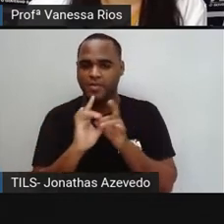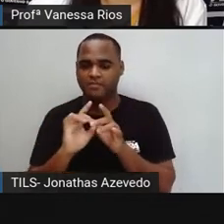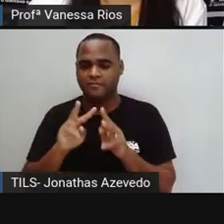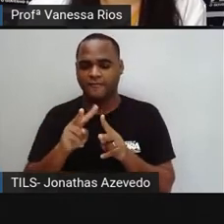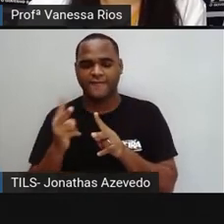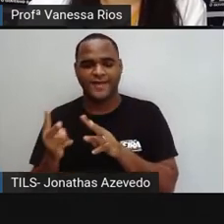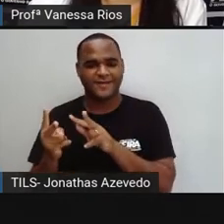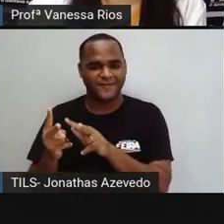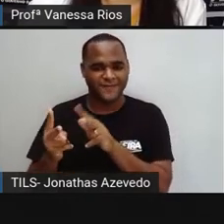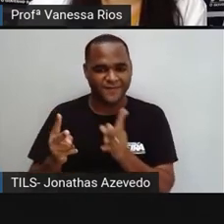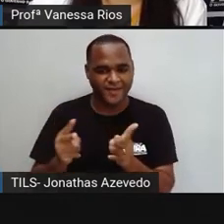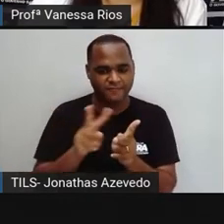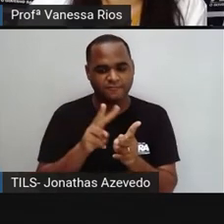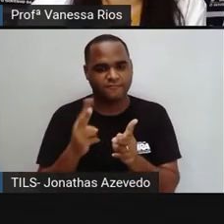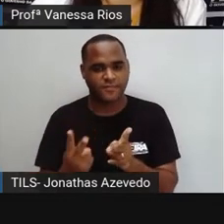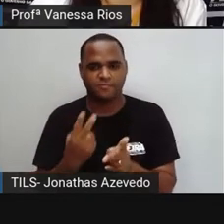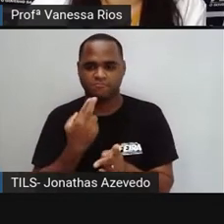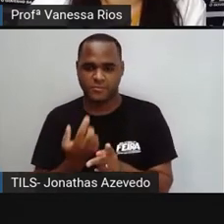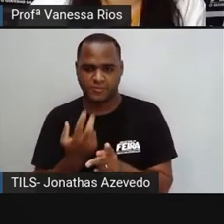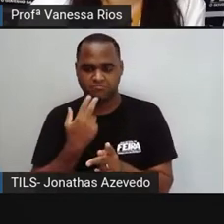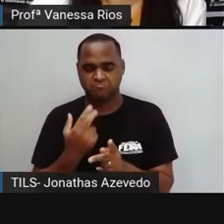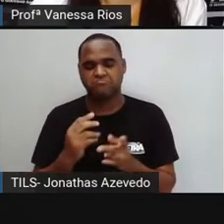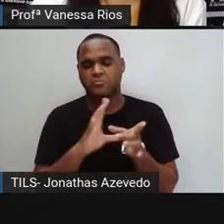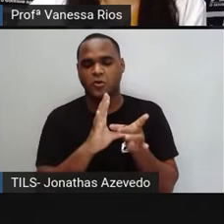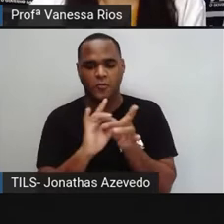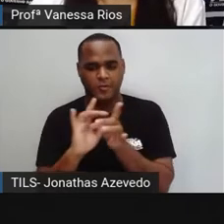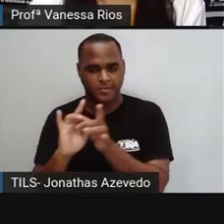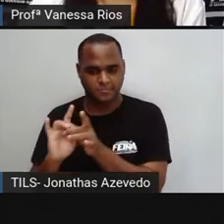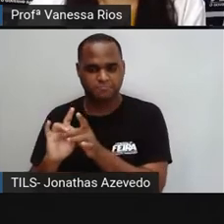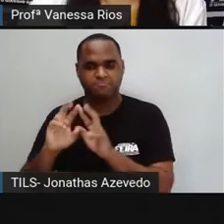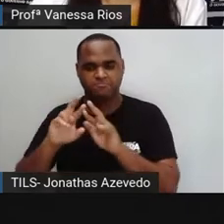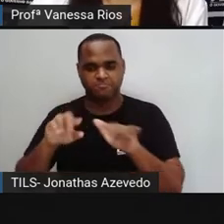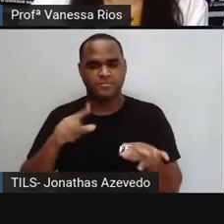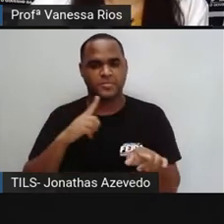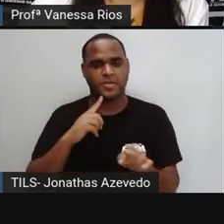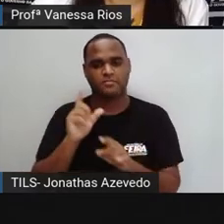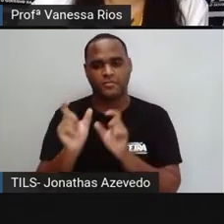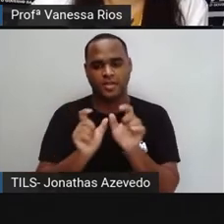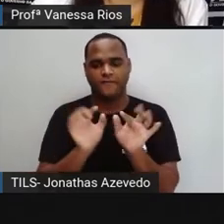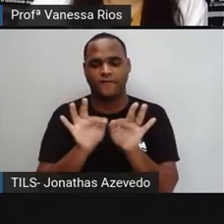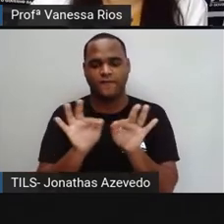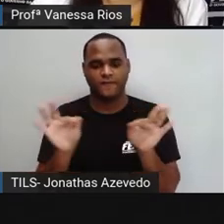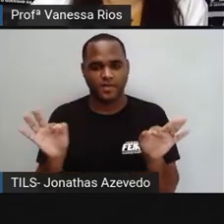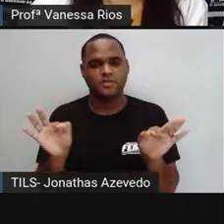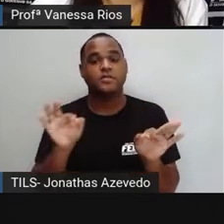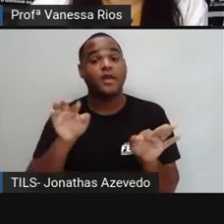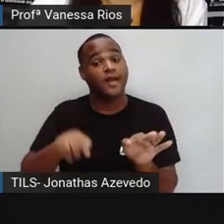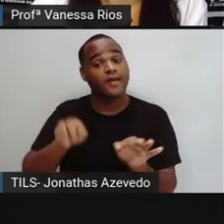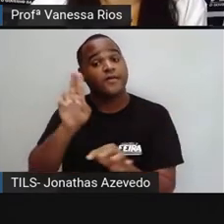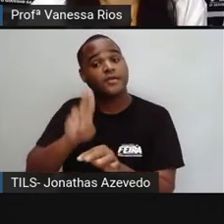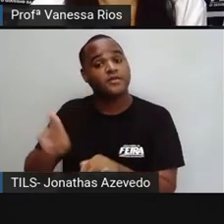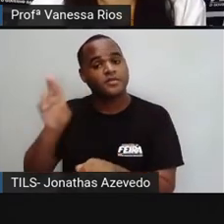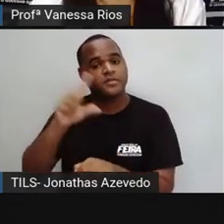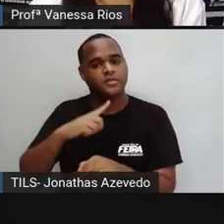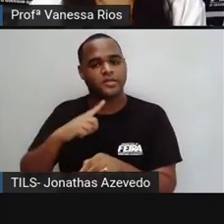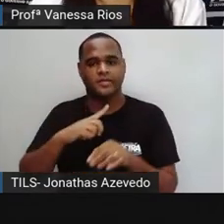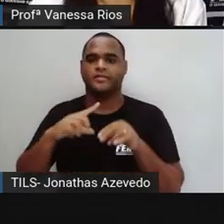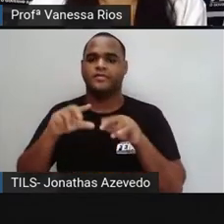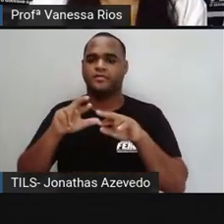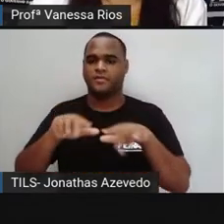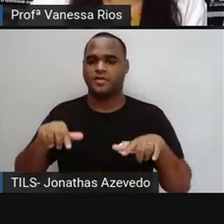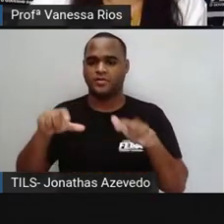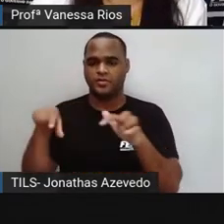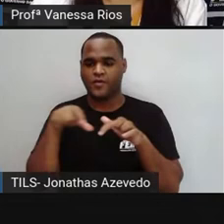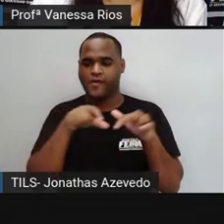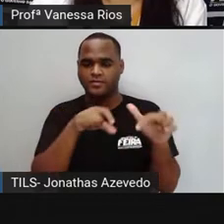utilizadas num contexto informal. São palavras ou frases não convencionais, as quais são utilizadas em